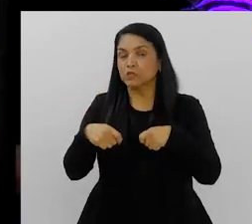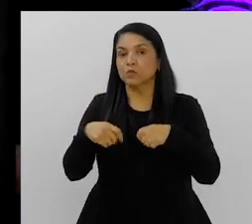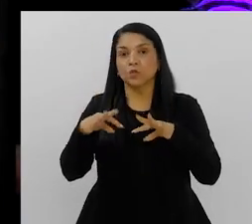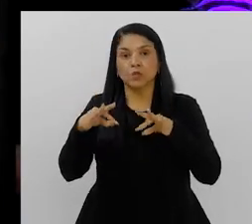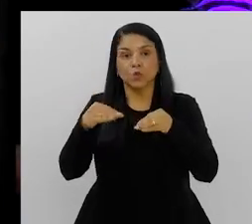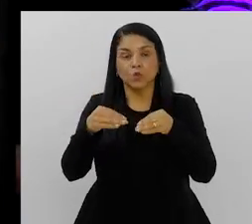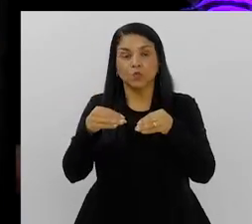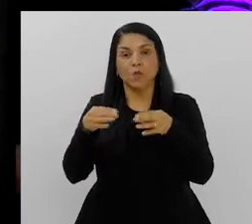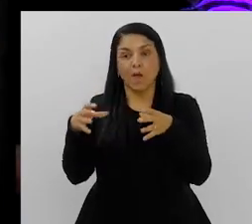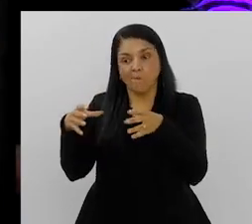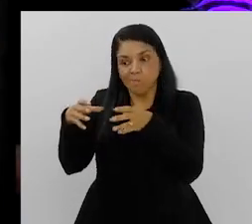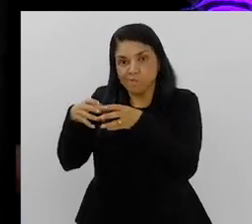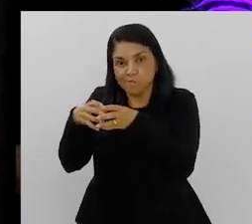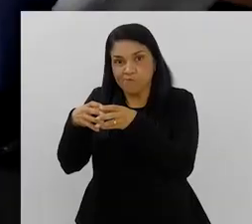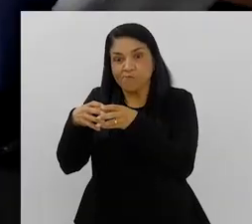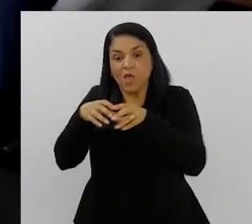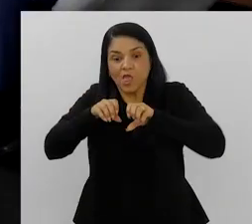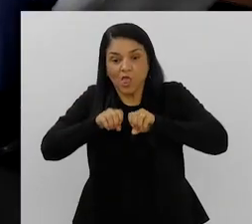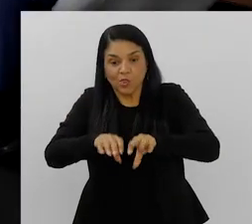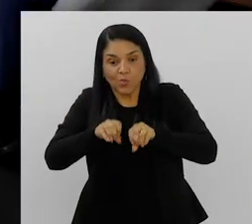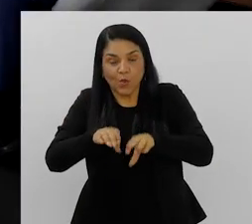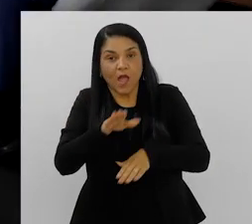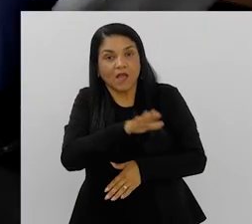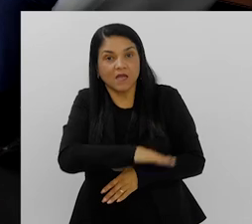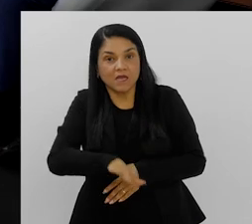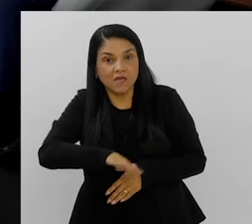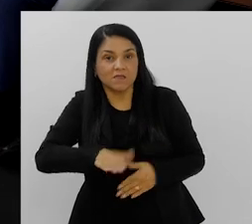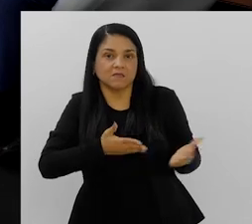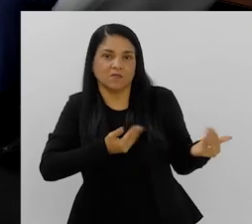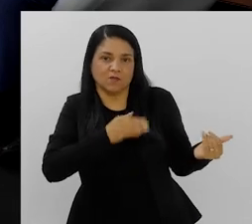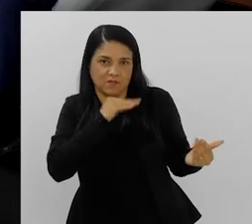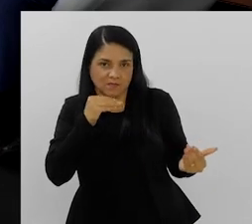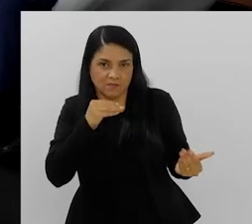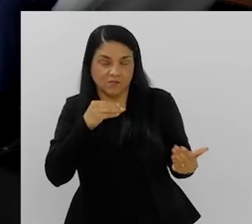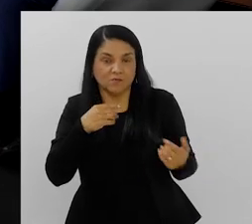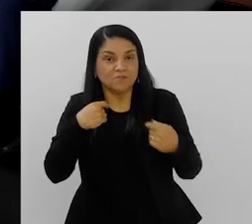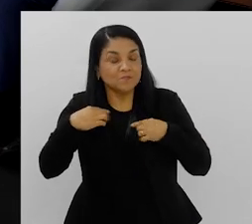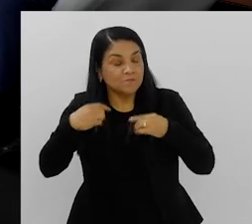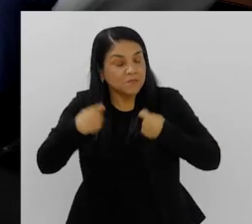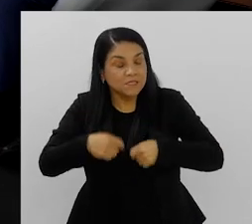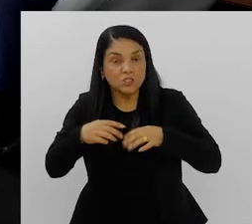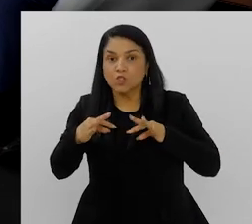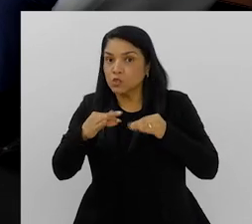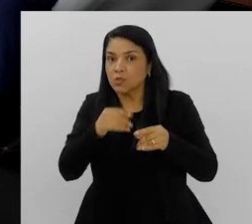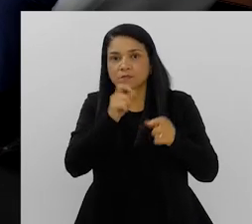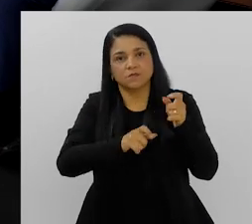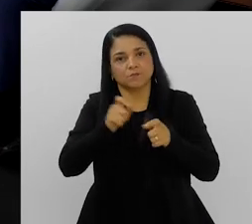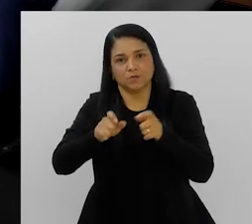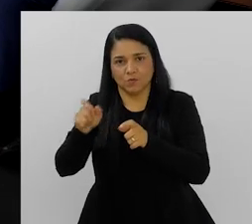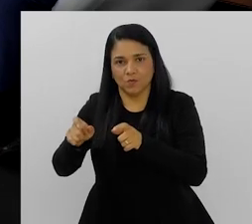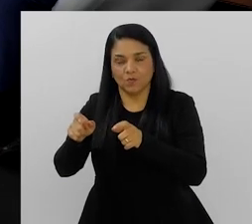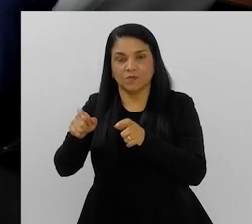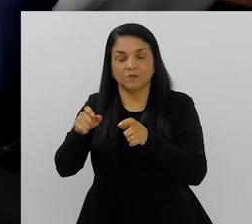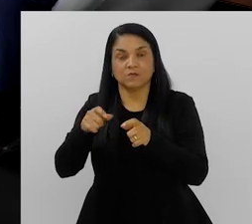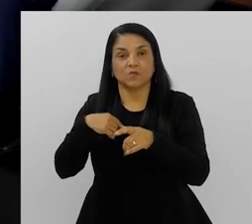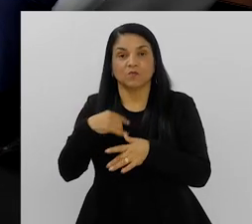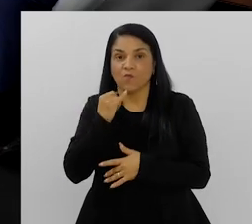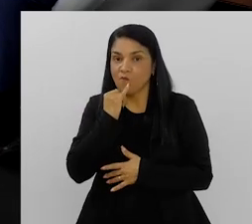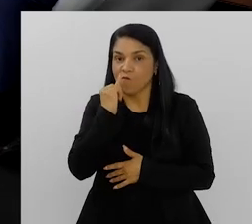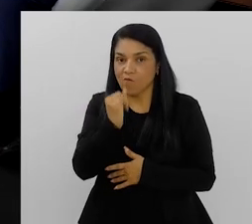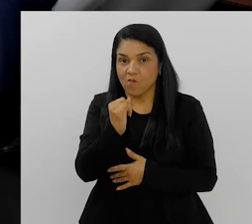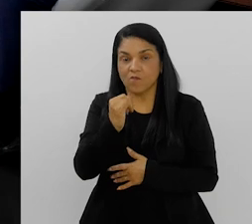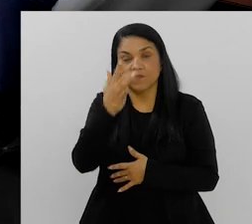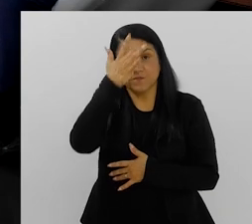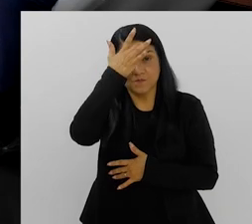preciso de toda uma aldeia para educar crianças e adolescentes, para educar uma criança. E aí é disso que a gente está falando. E quando a gente fala,